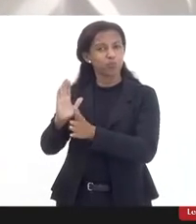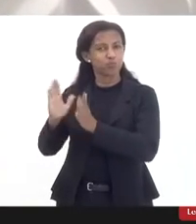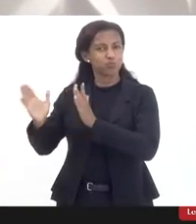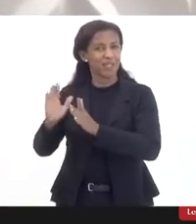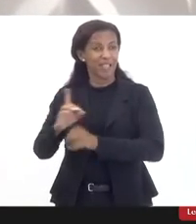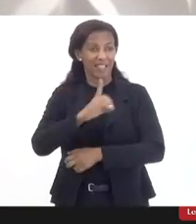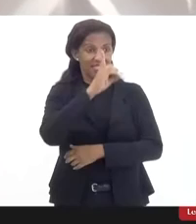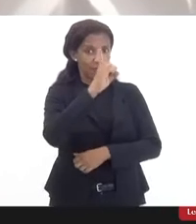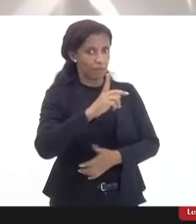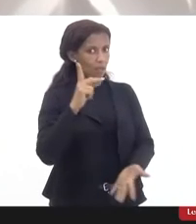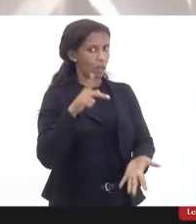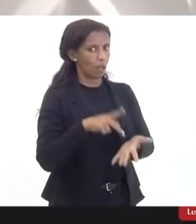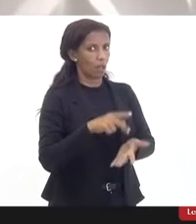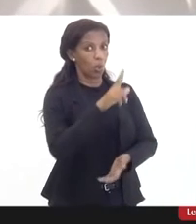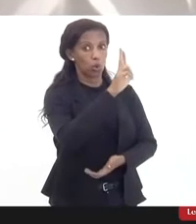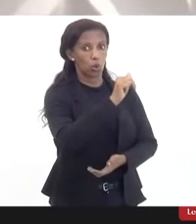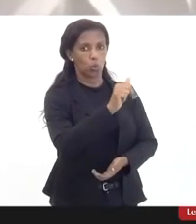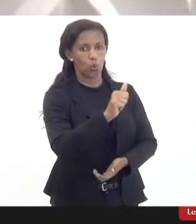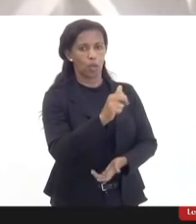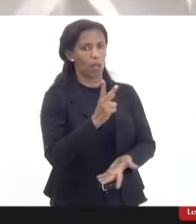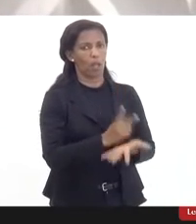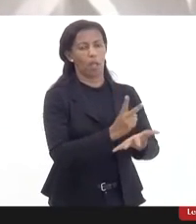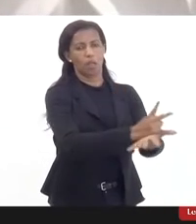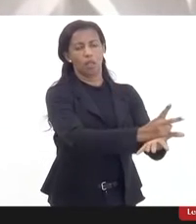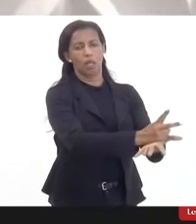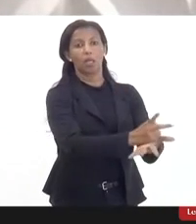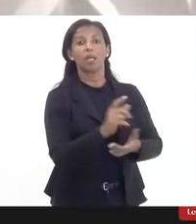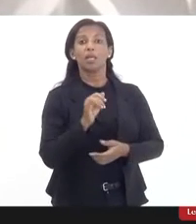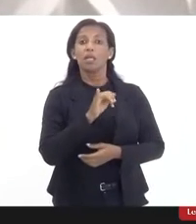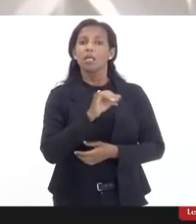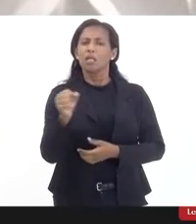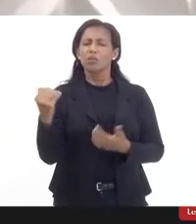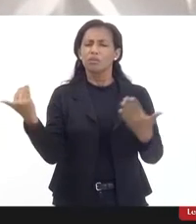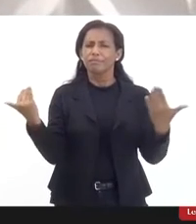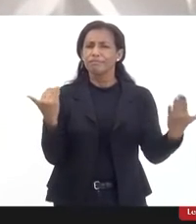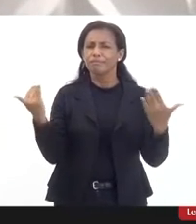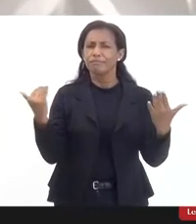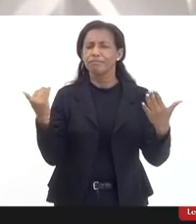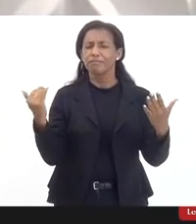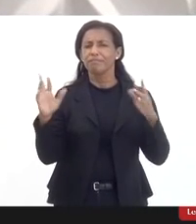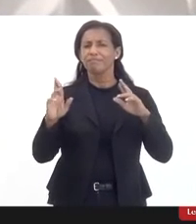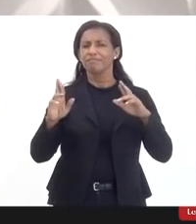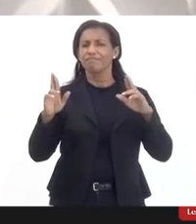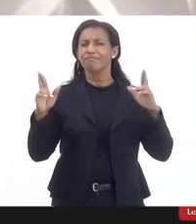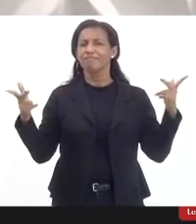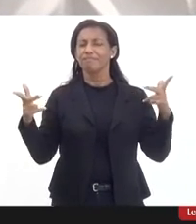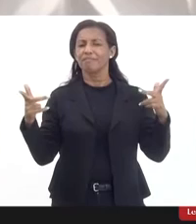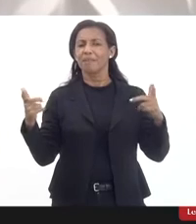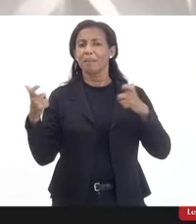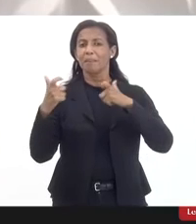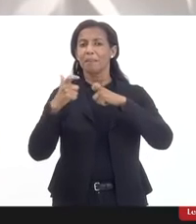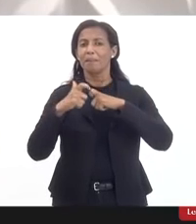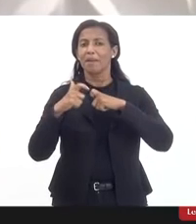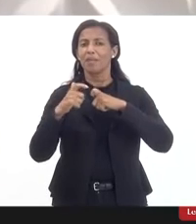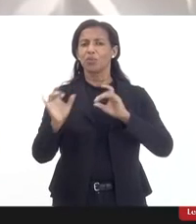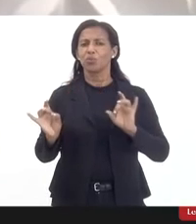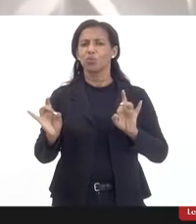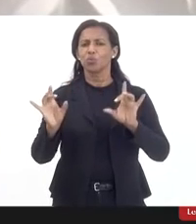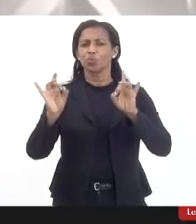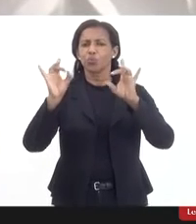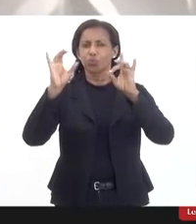nunca é momentânea e o senhor fez aqui essa distinção do médico especialista.